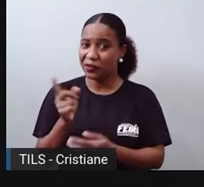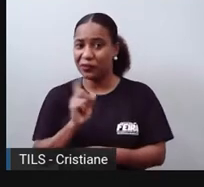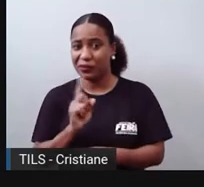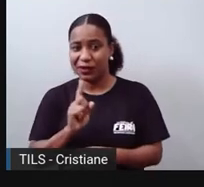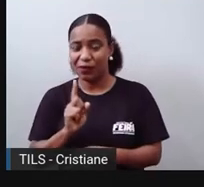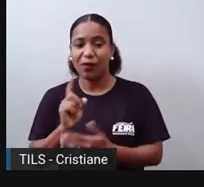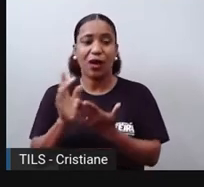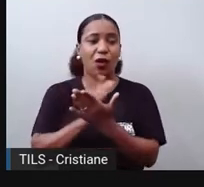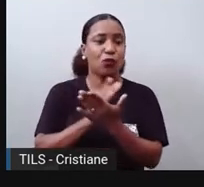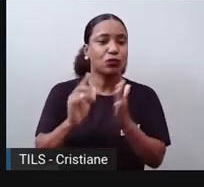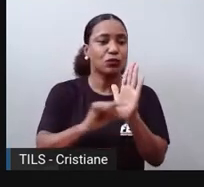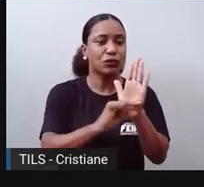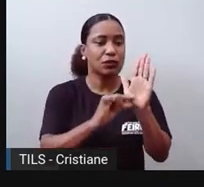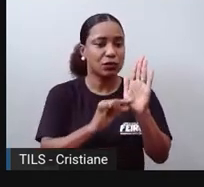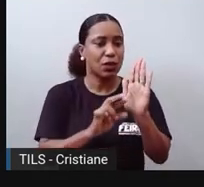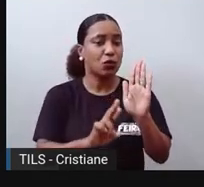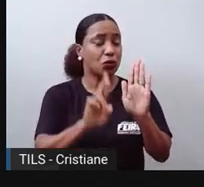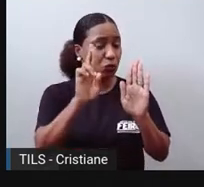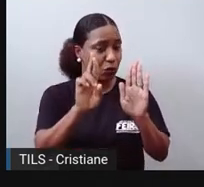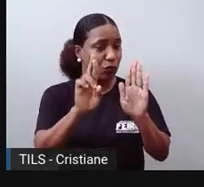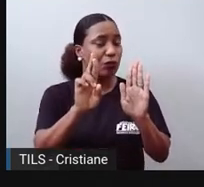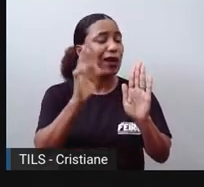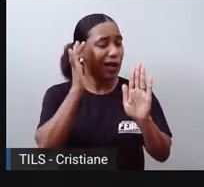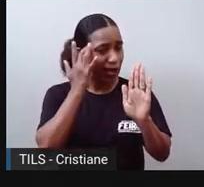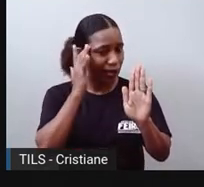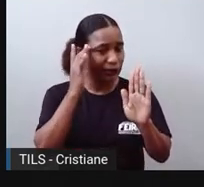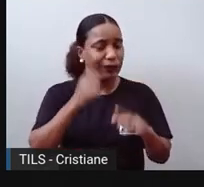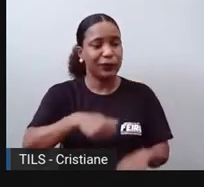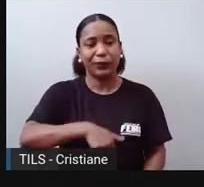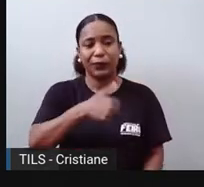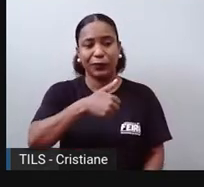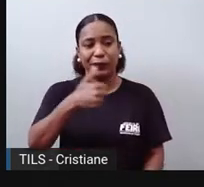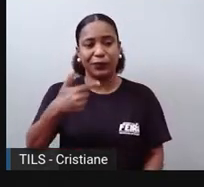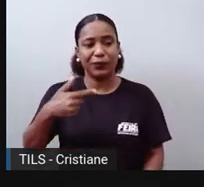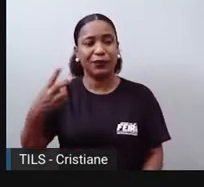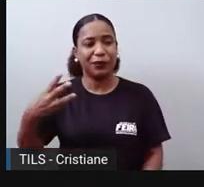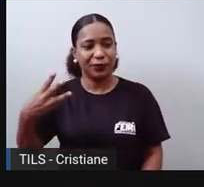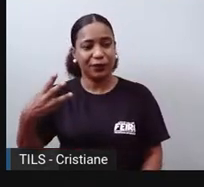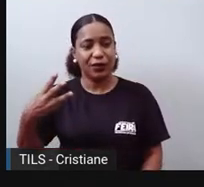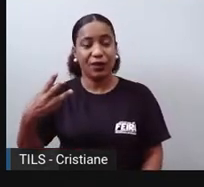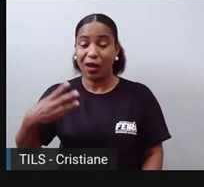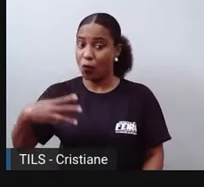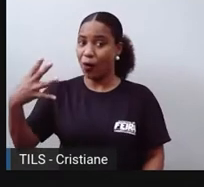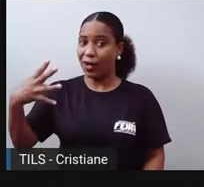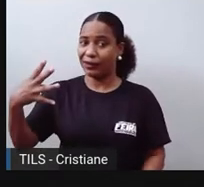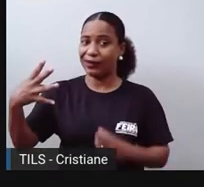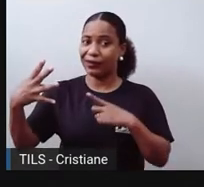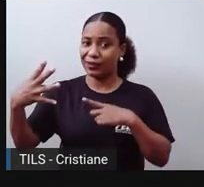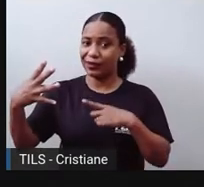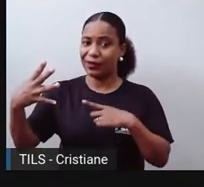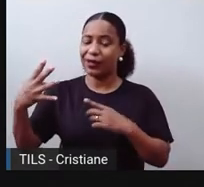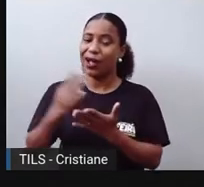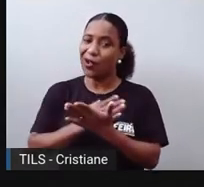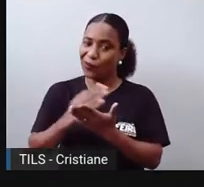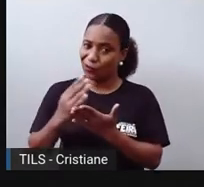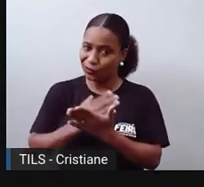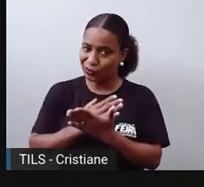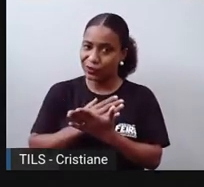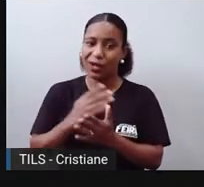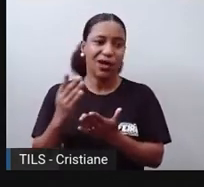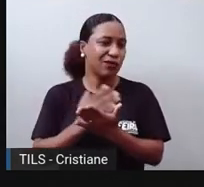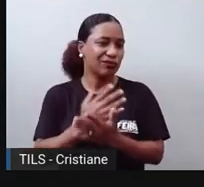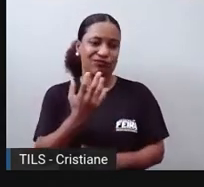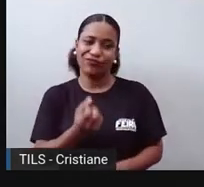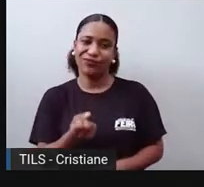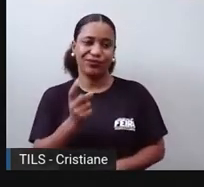a maioria, né, eles acreditam que é a continuidade dessa aqui. Mas quando a gente fala, né, do melhoramento genético, que a gente